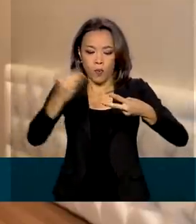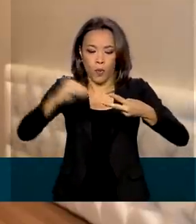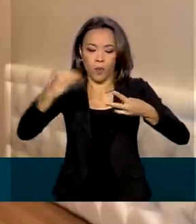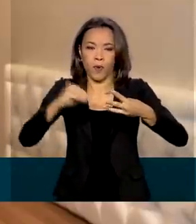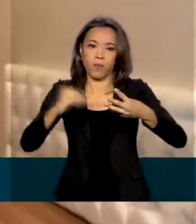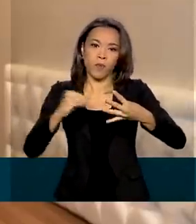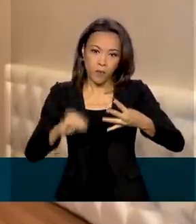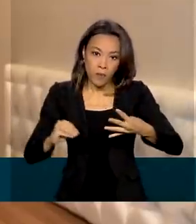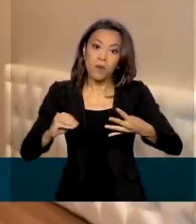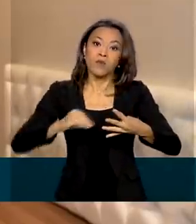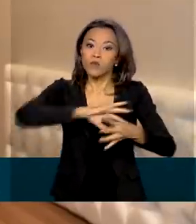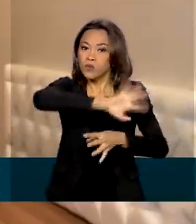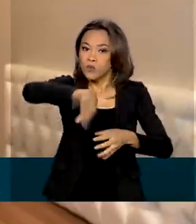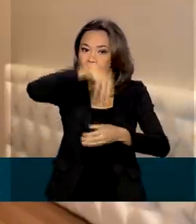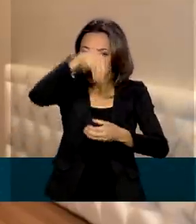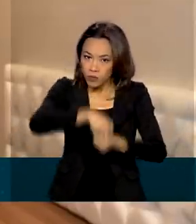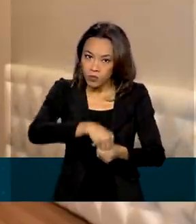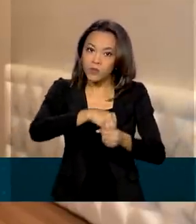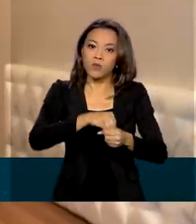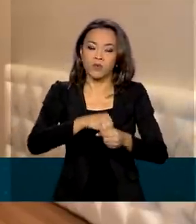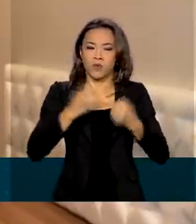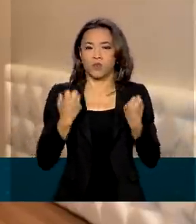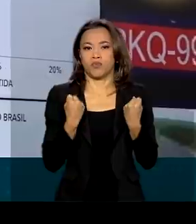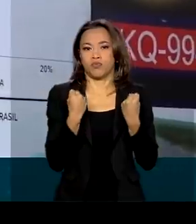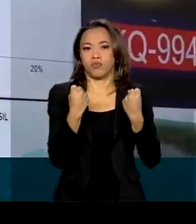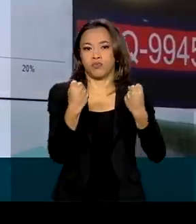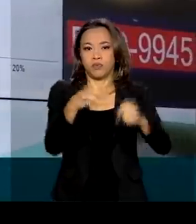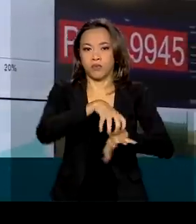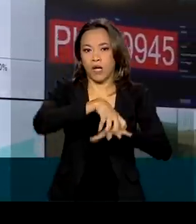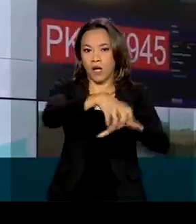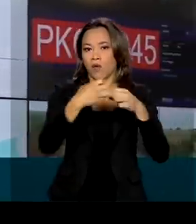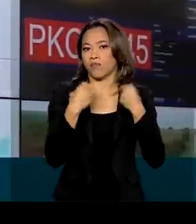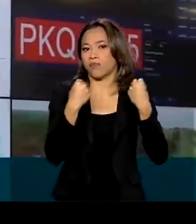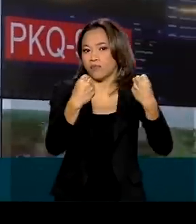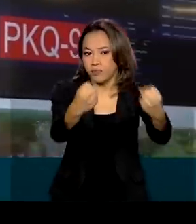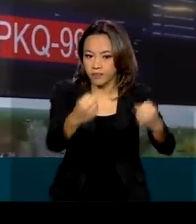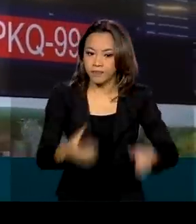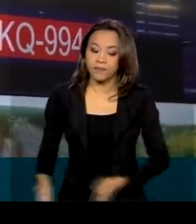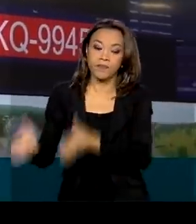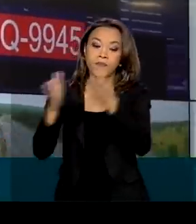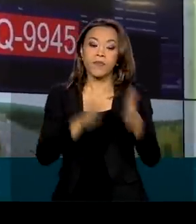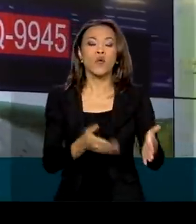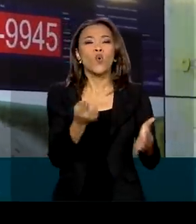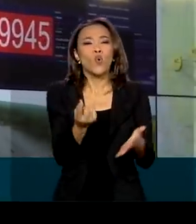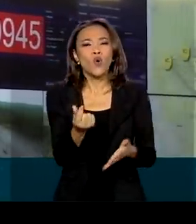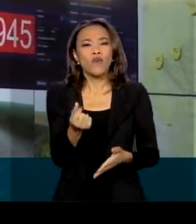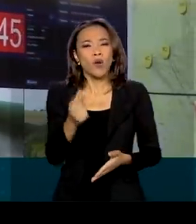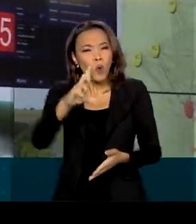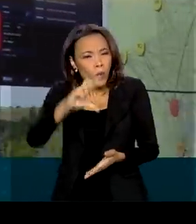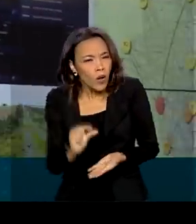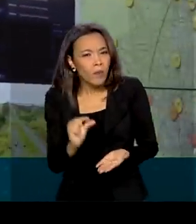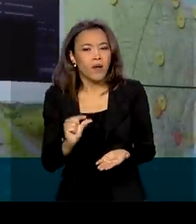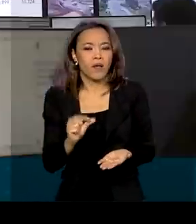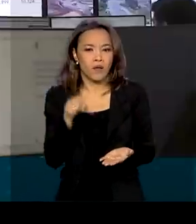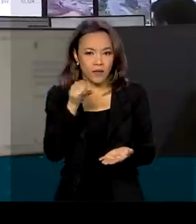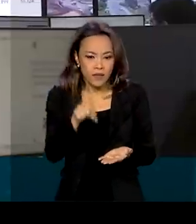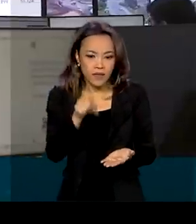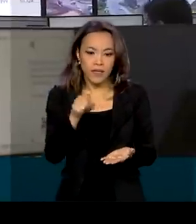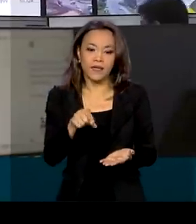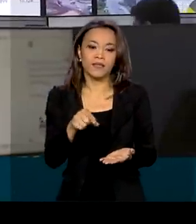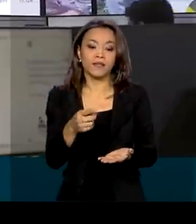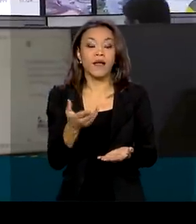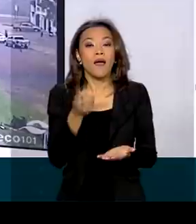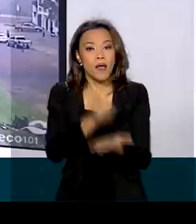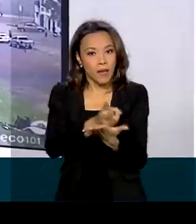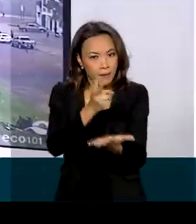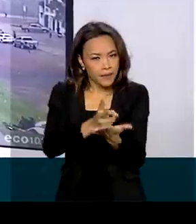presentes no serviço de transporte rodoviário de cargas. A tabela de preço mínimo do transporte rodoviário de cargas era